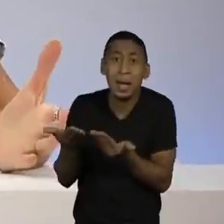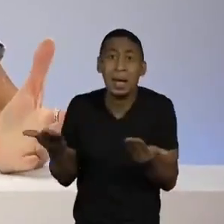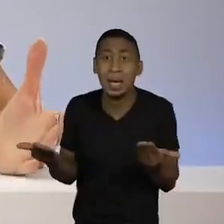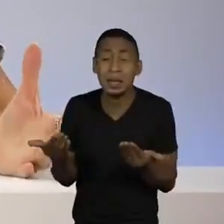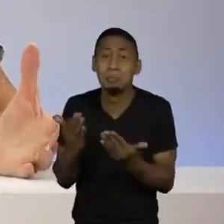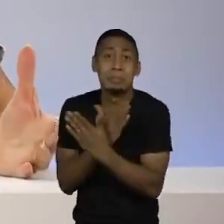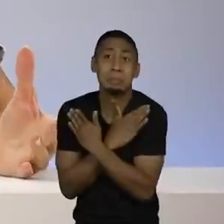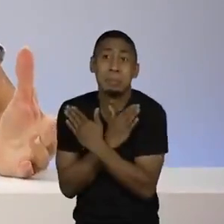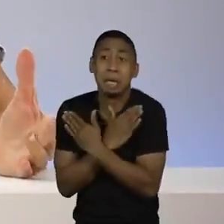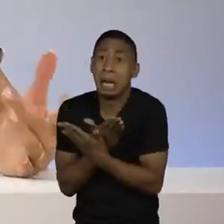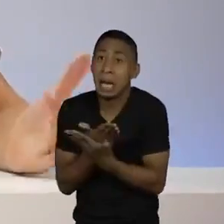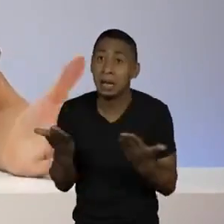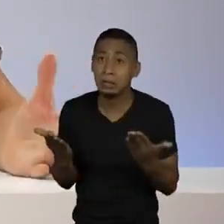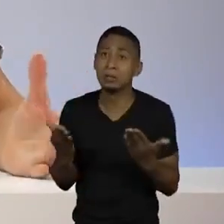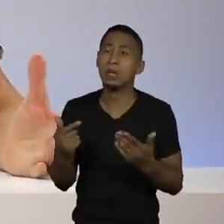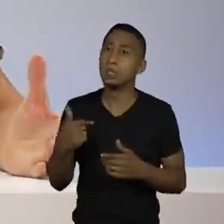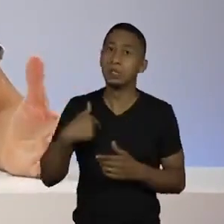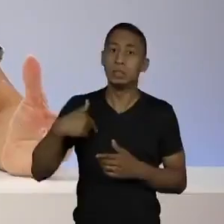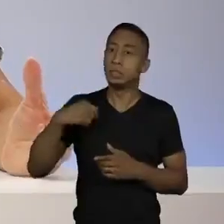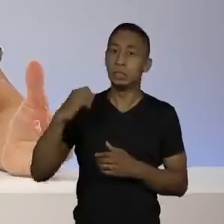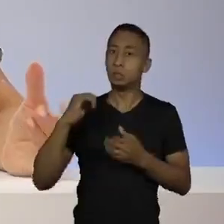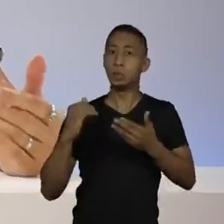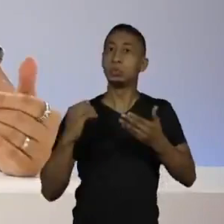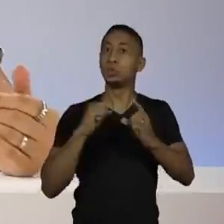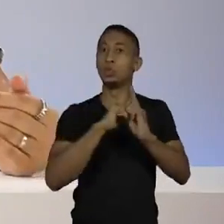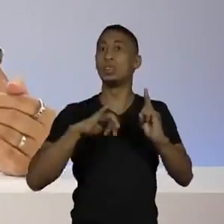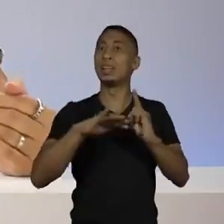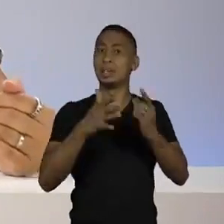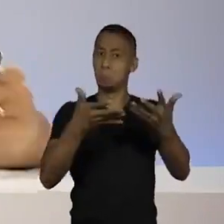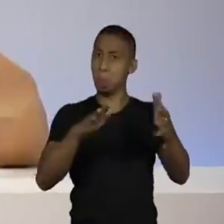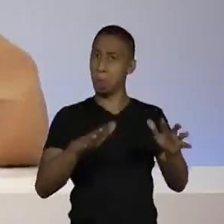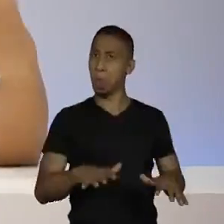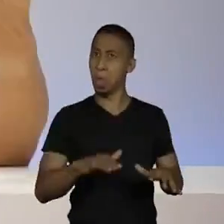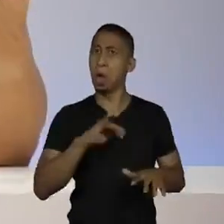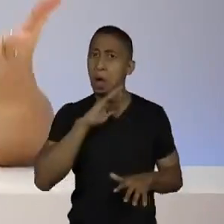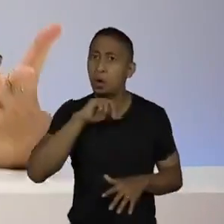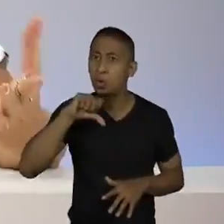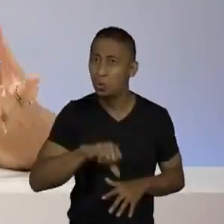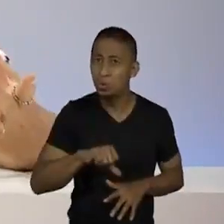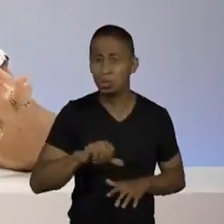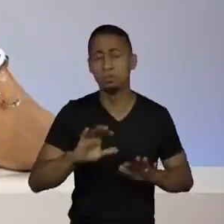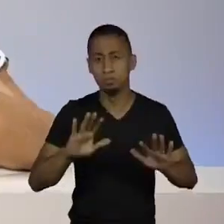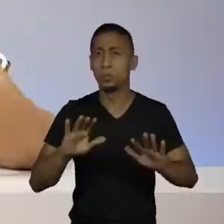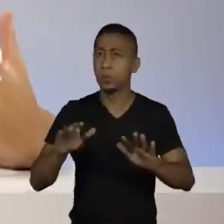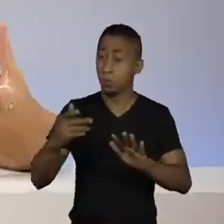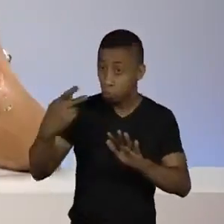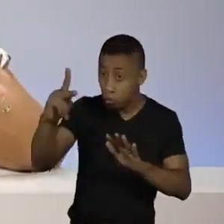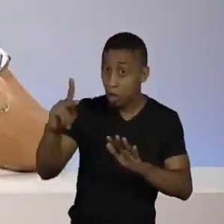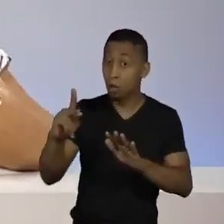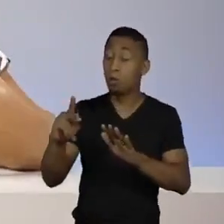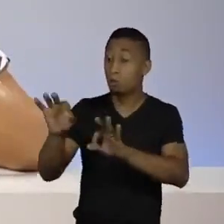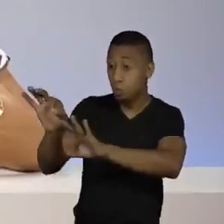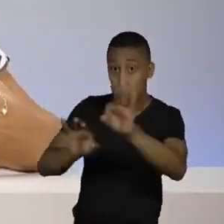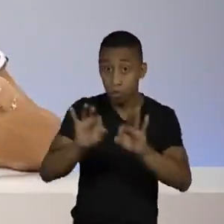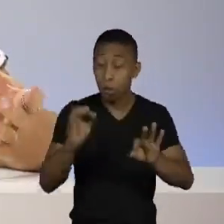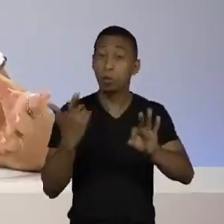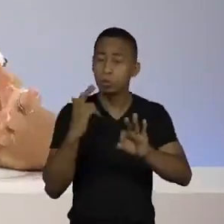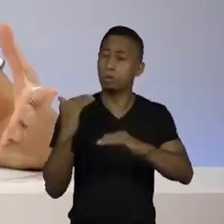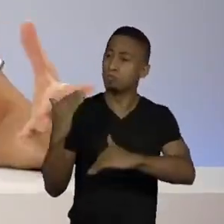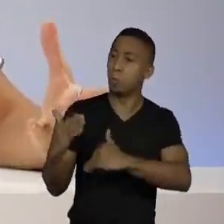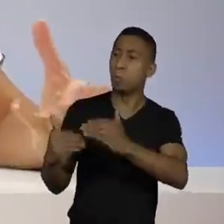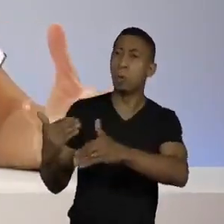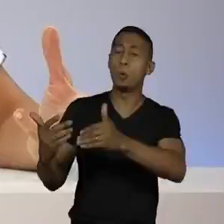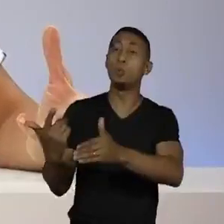é uma sociedade que fracassou e a gente devia, para que esse seu projeto dê frutos e que para a gente